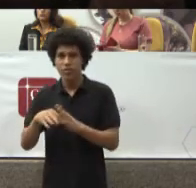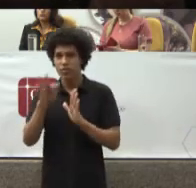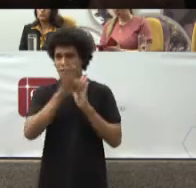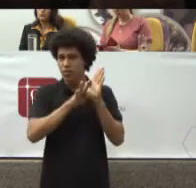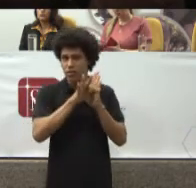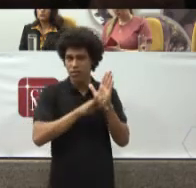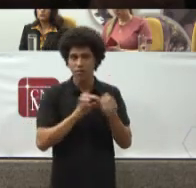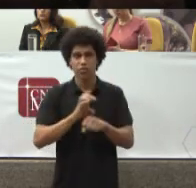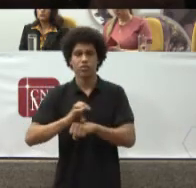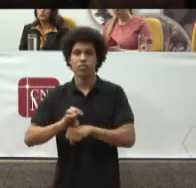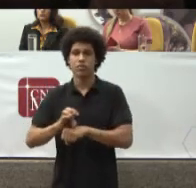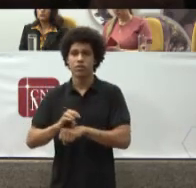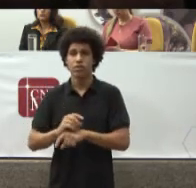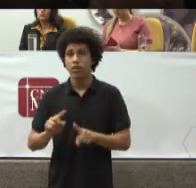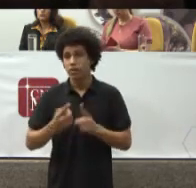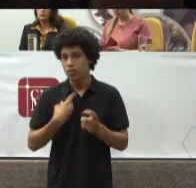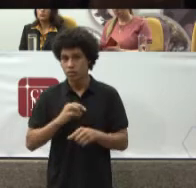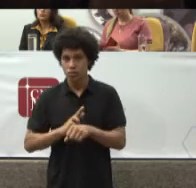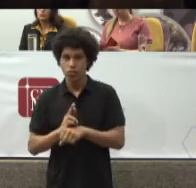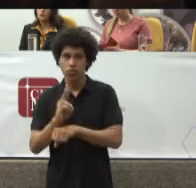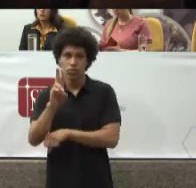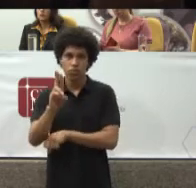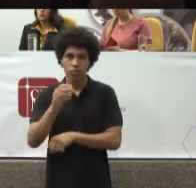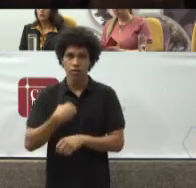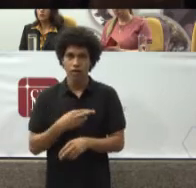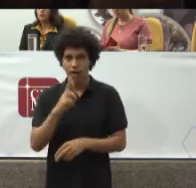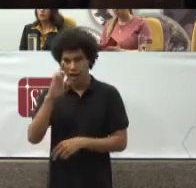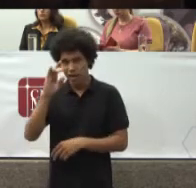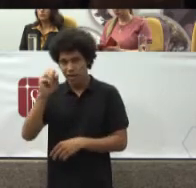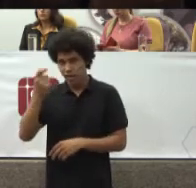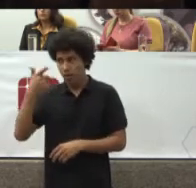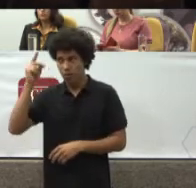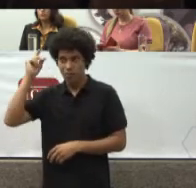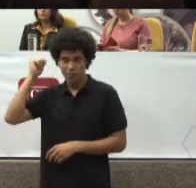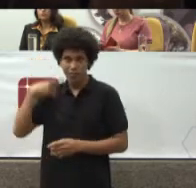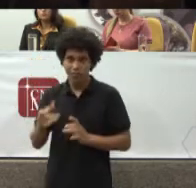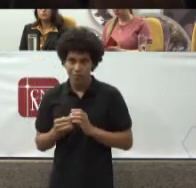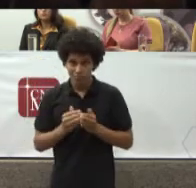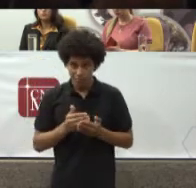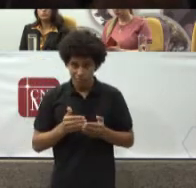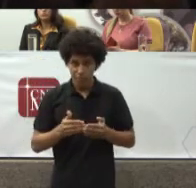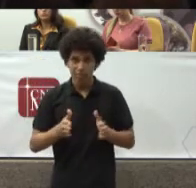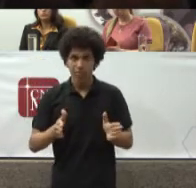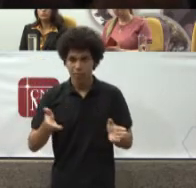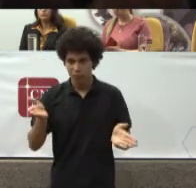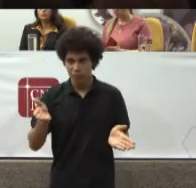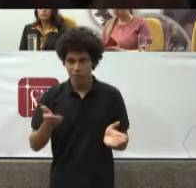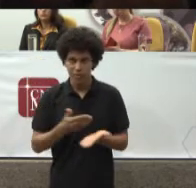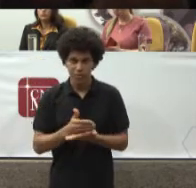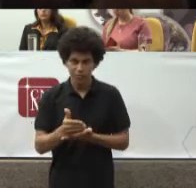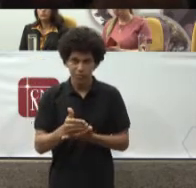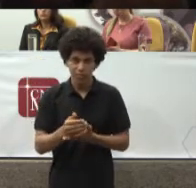doutora Raquel Logo na abertura Diz Que esta Oportunidade É muito